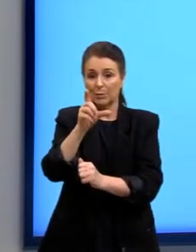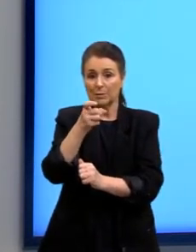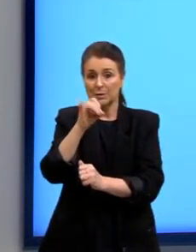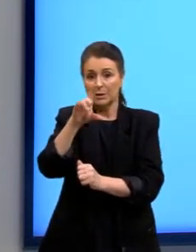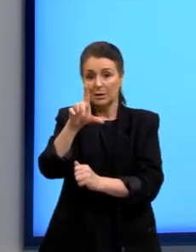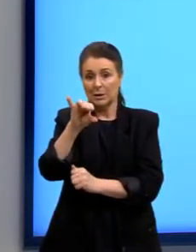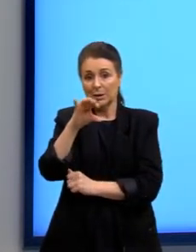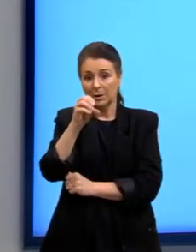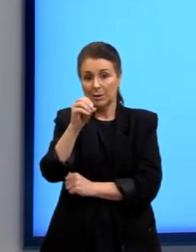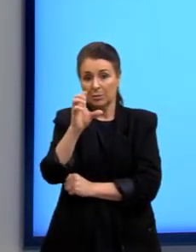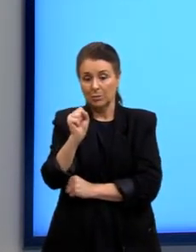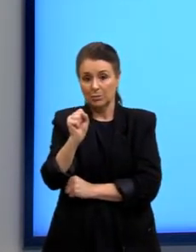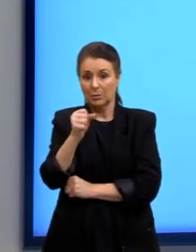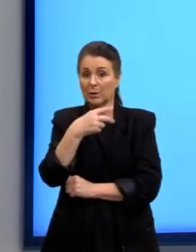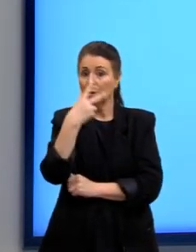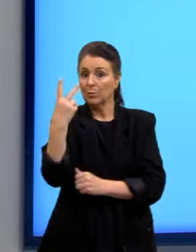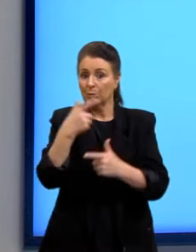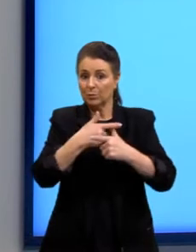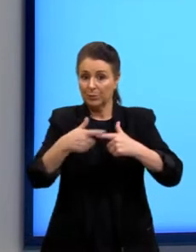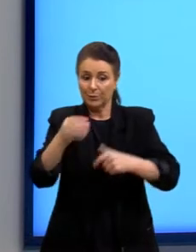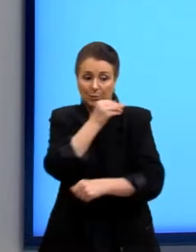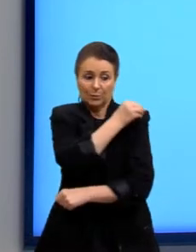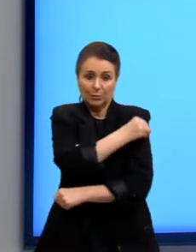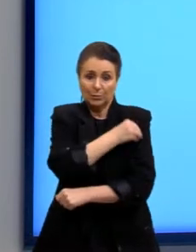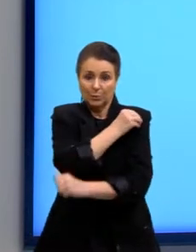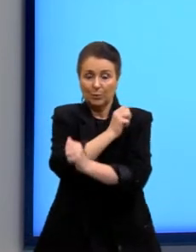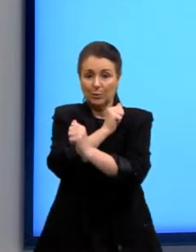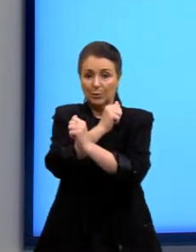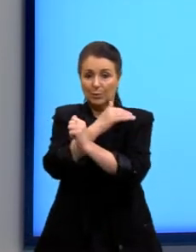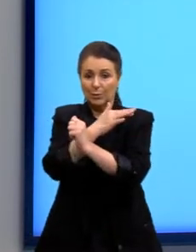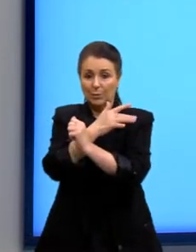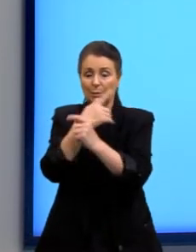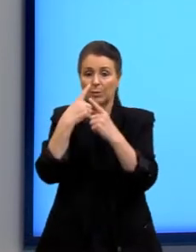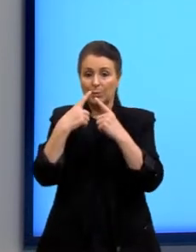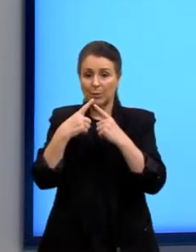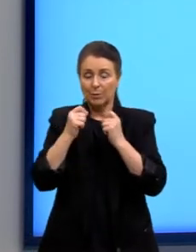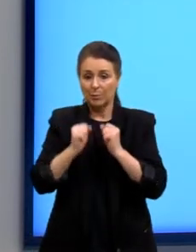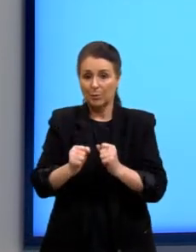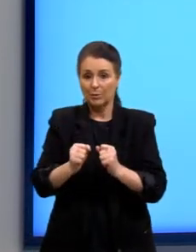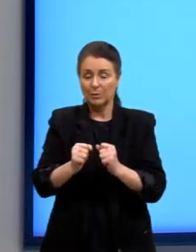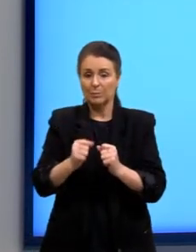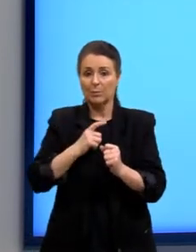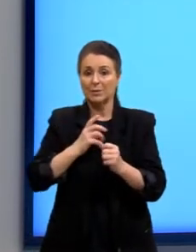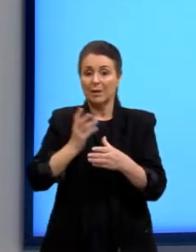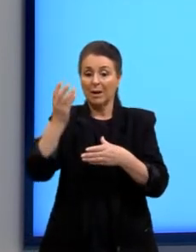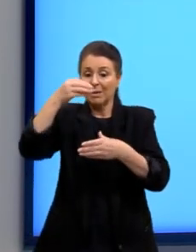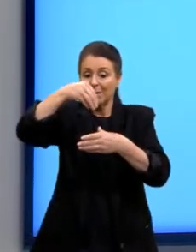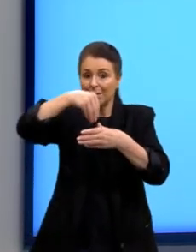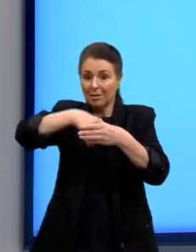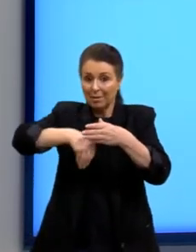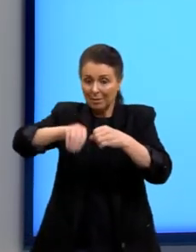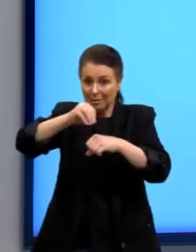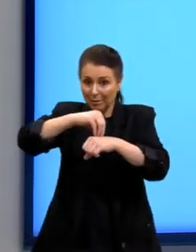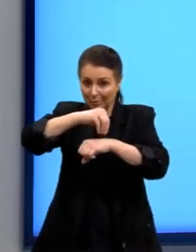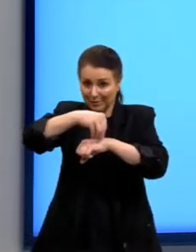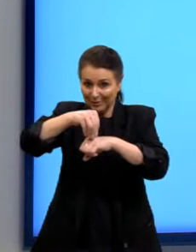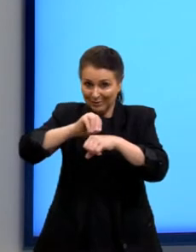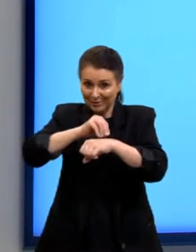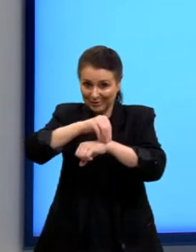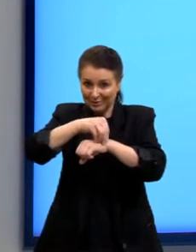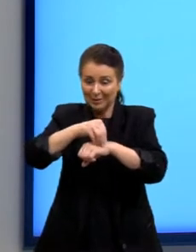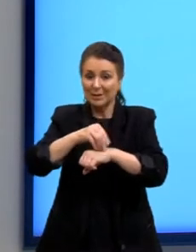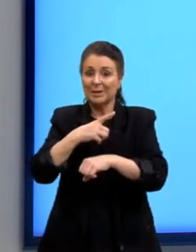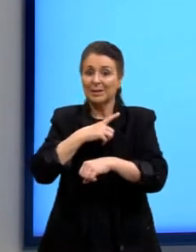duas divisões, tanto do álcool quanto do ácido, porque elas podem ser intramolecular, que é quando eu tenho a presença de